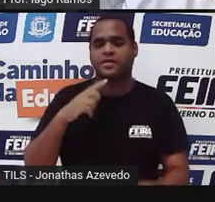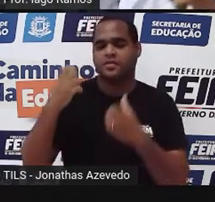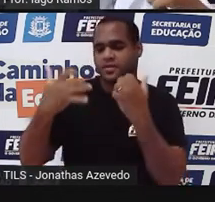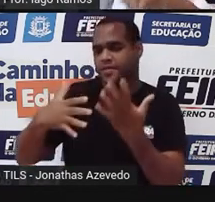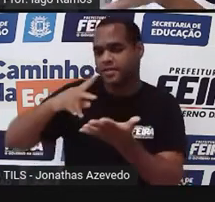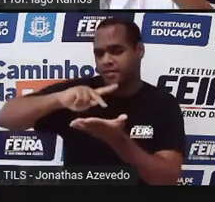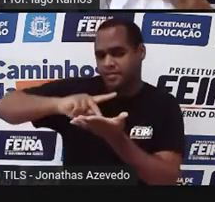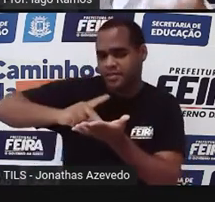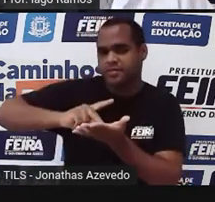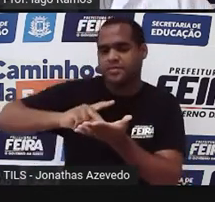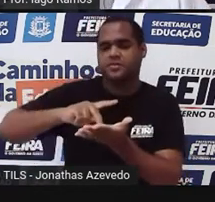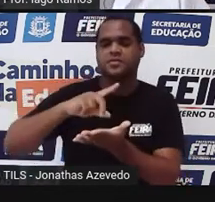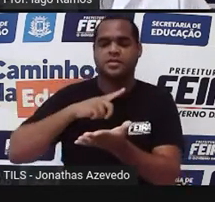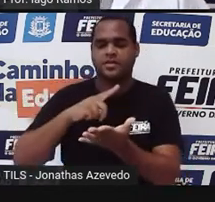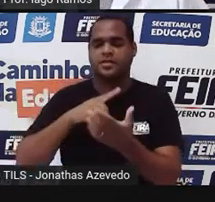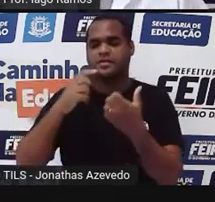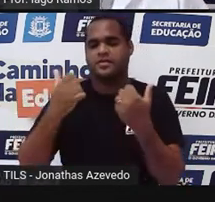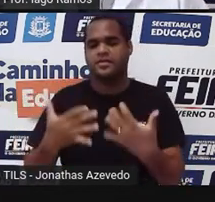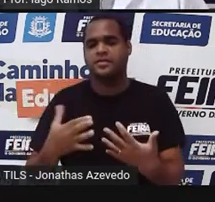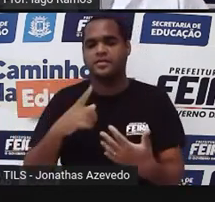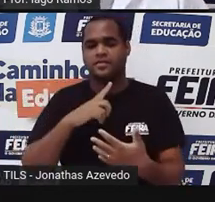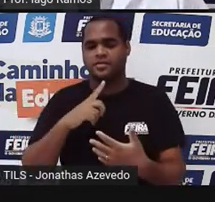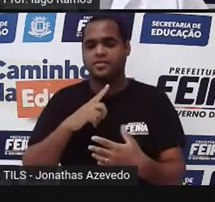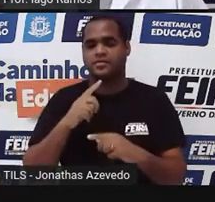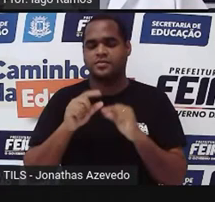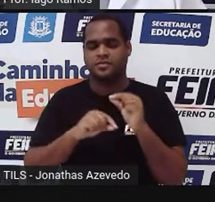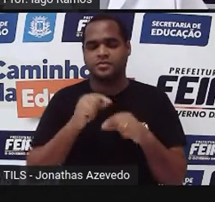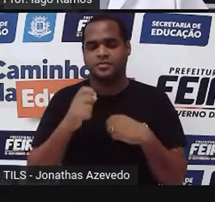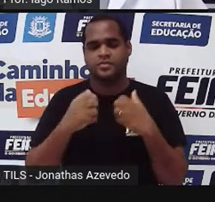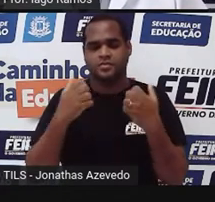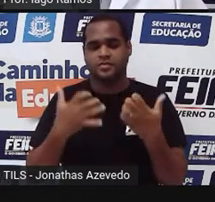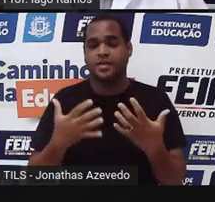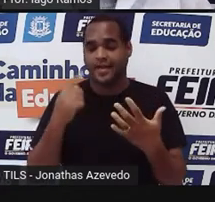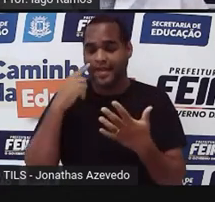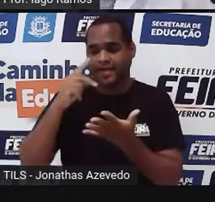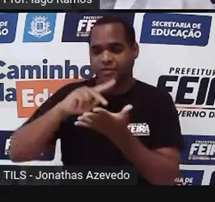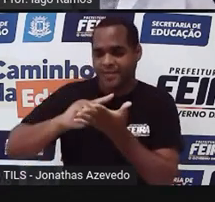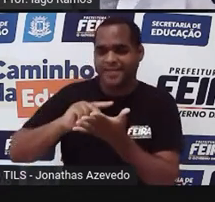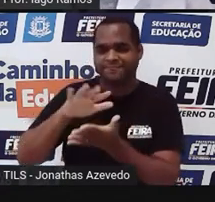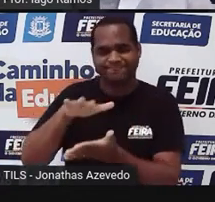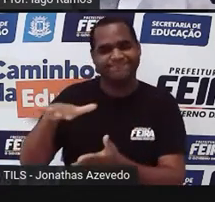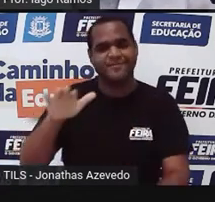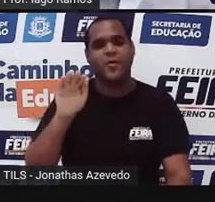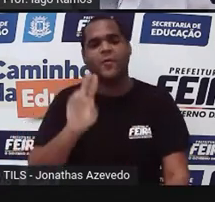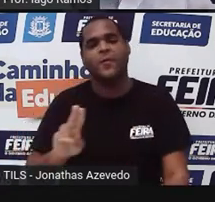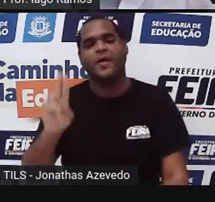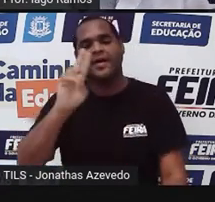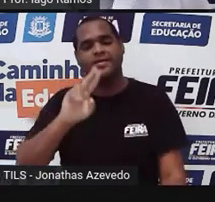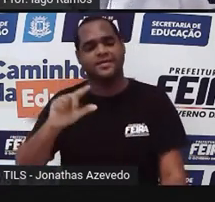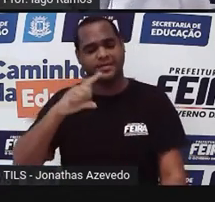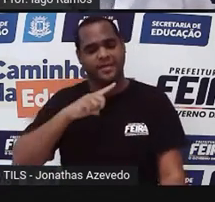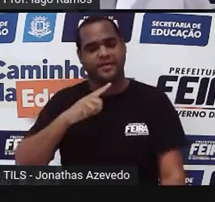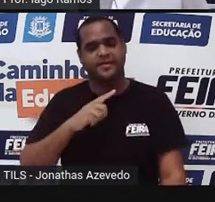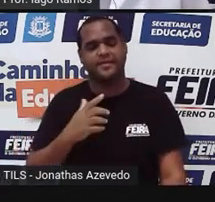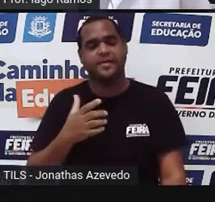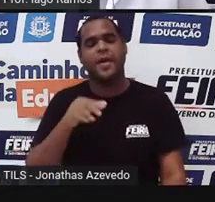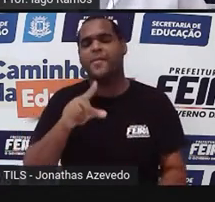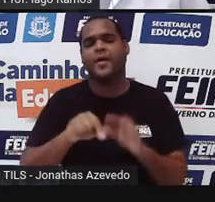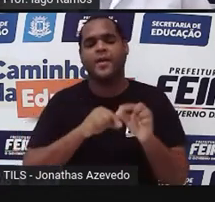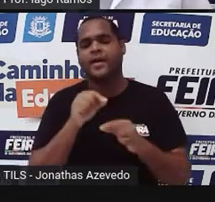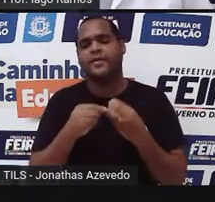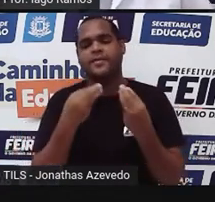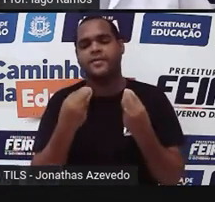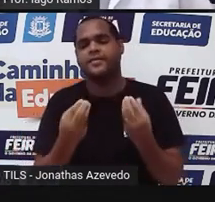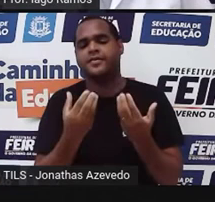Porque a gente está fazendo uso aí de elementos da geometria. Mas como é que fica essa construção mesmo?